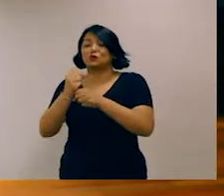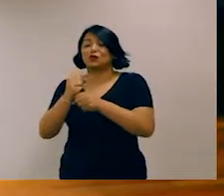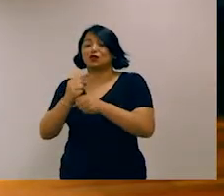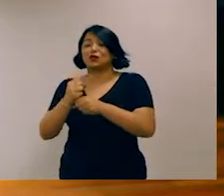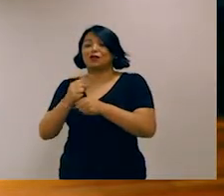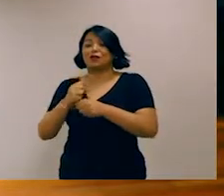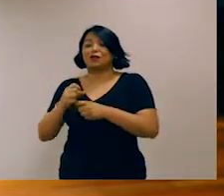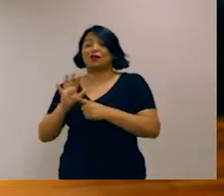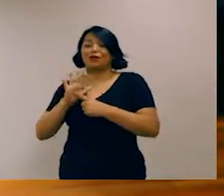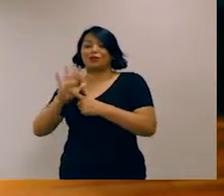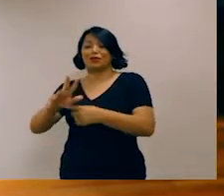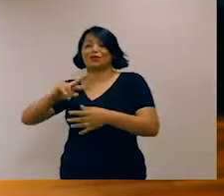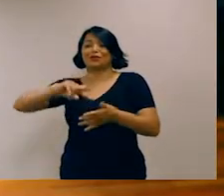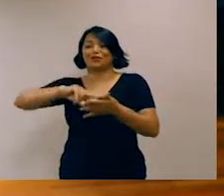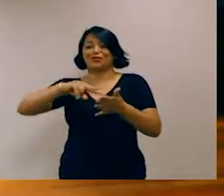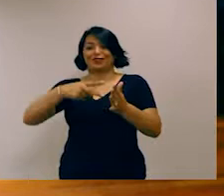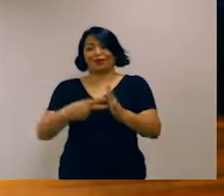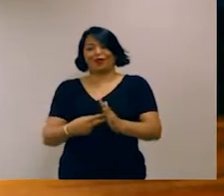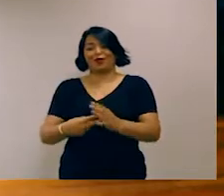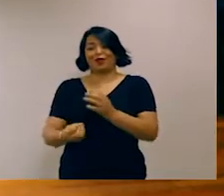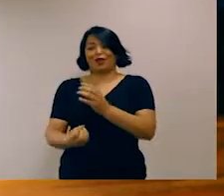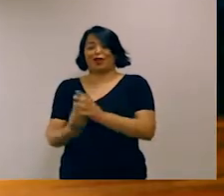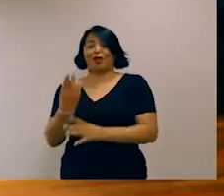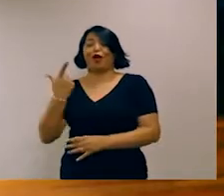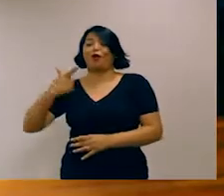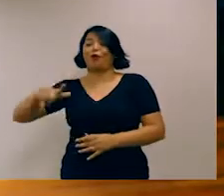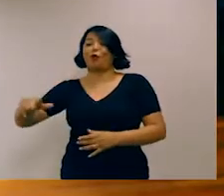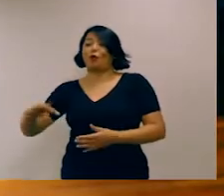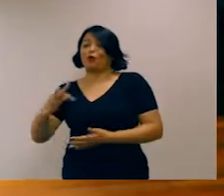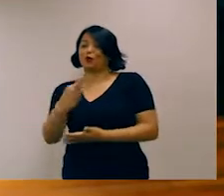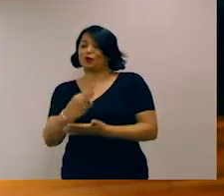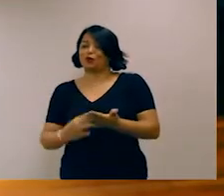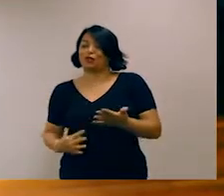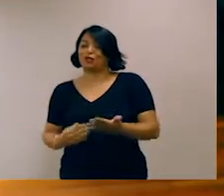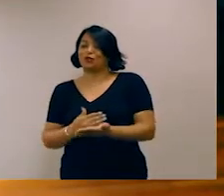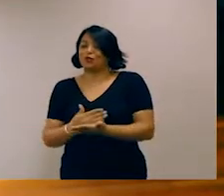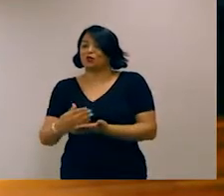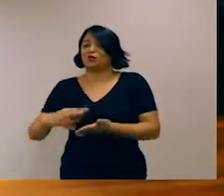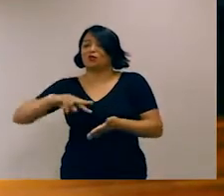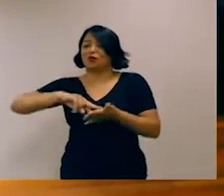como gerar novo texto a partir de uma representação semântica. Vamos nos focar nisso.